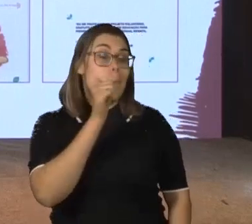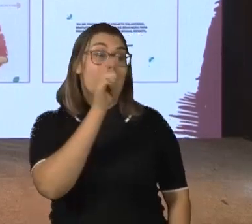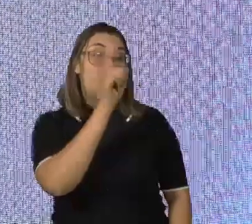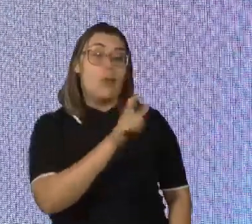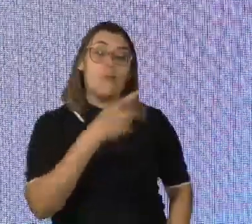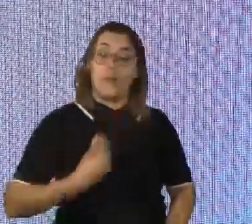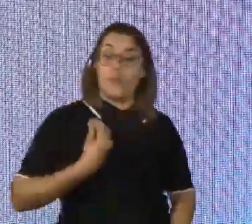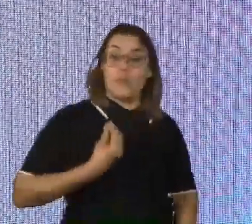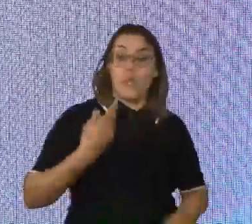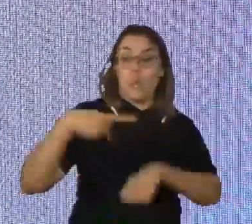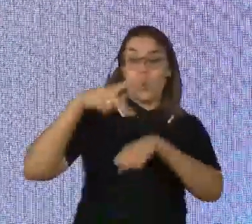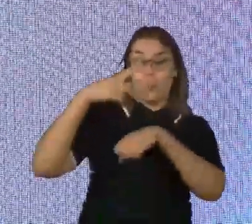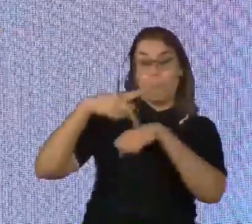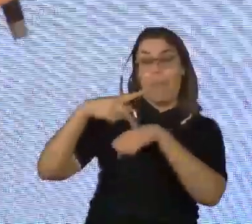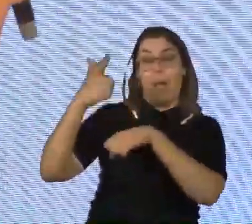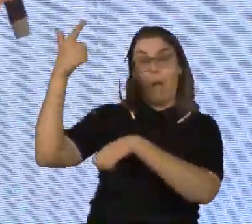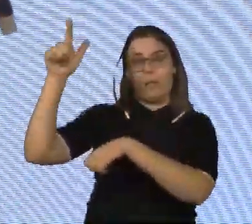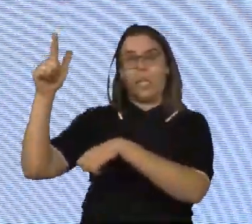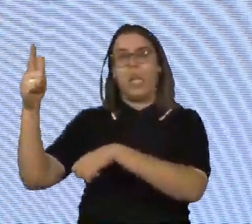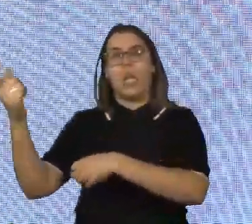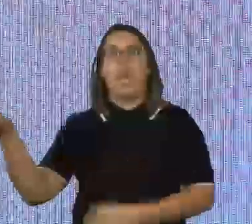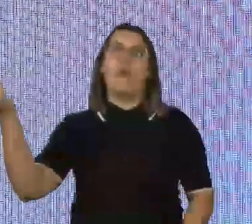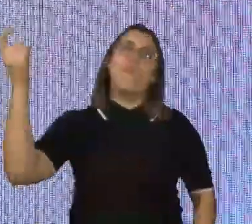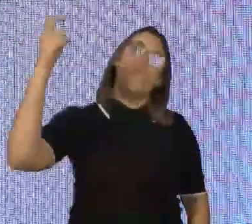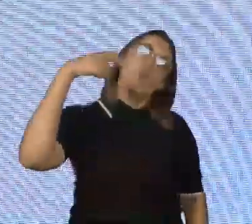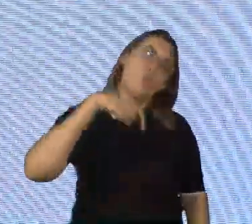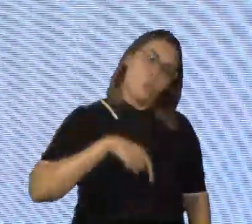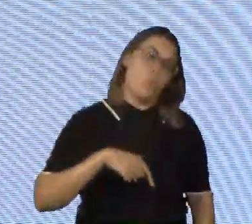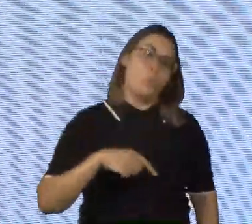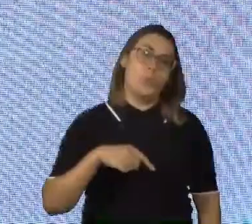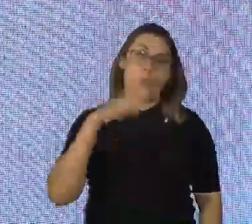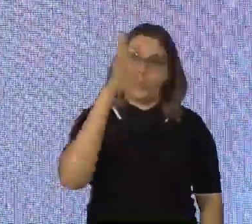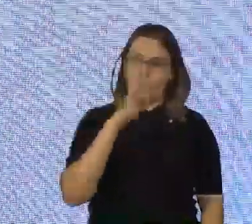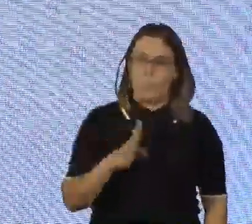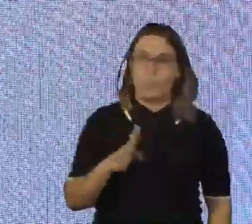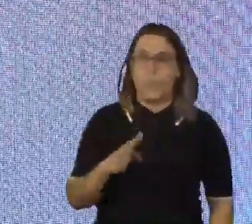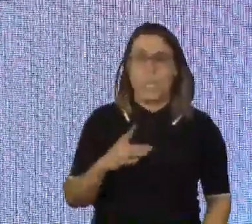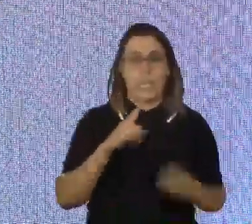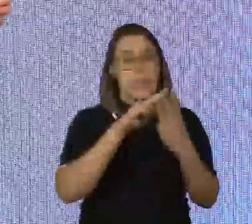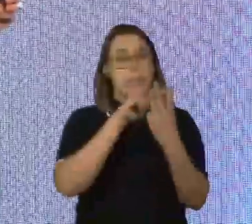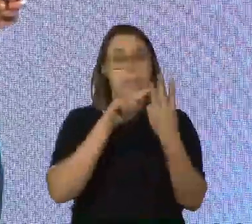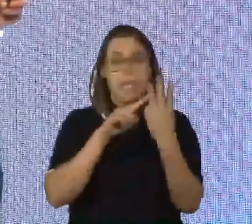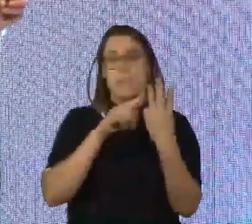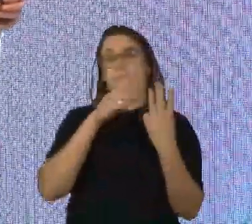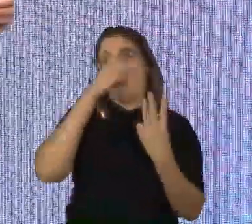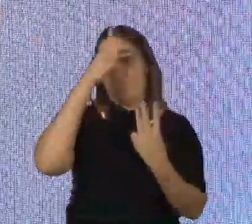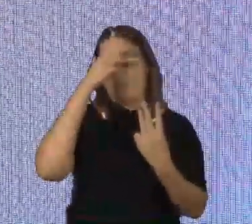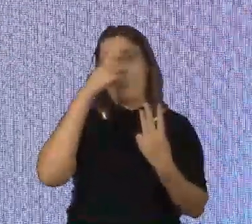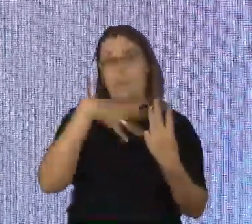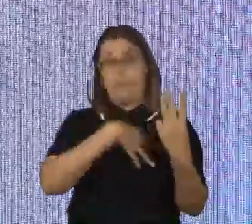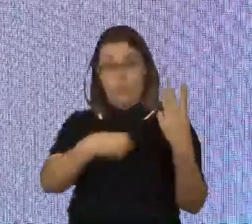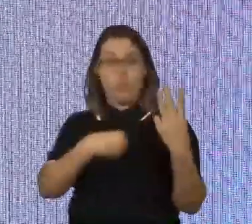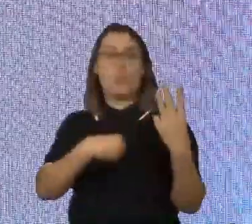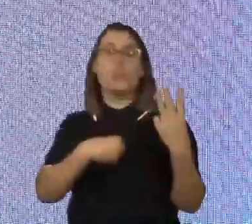do Brasil e veio morar aqui no Brasil. Fora do Brasil não tinha educação inclusiva. Ela tem três filhos, uma tem síndrome de Down. E